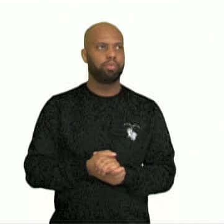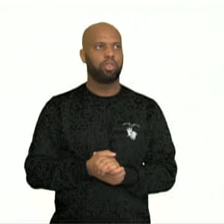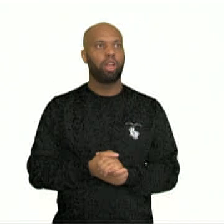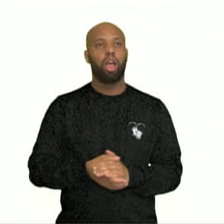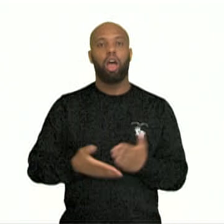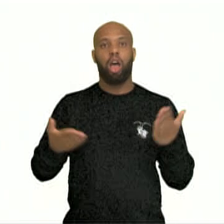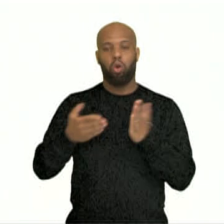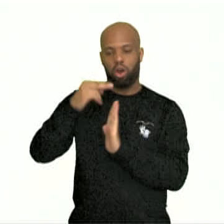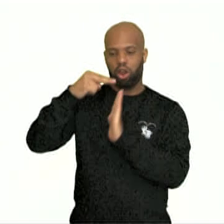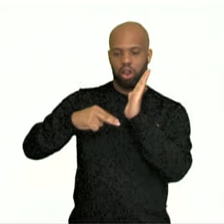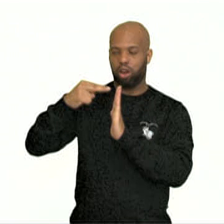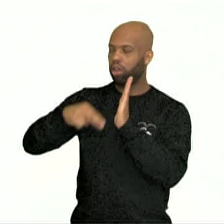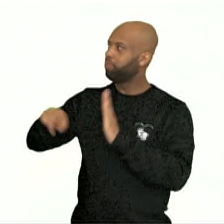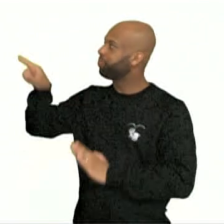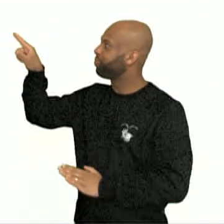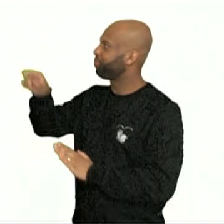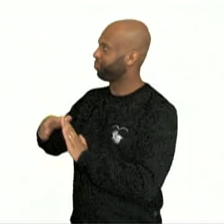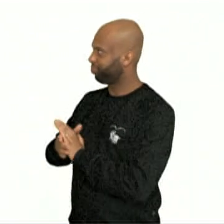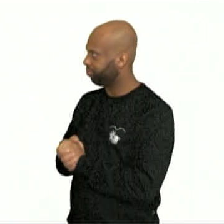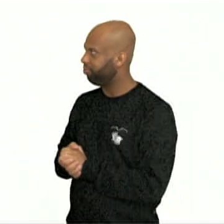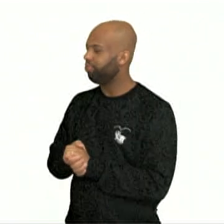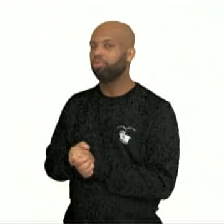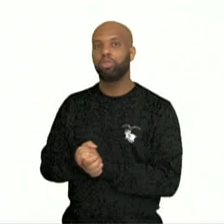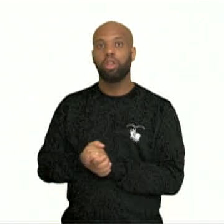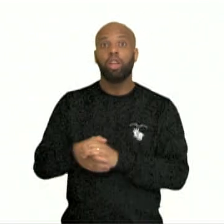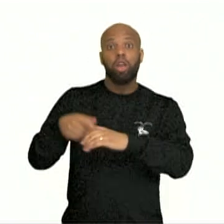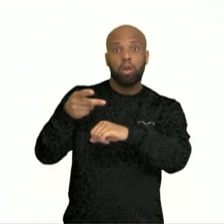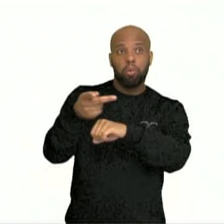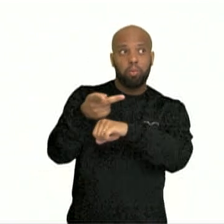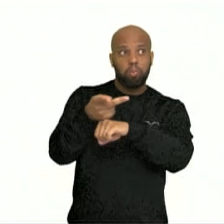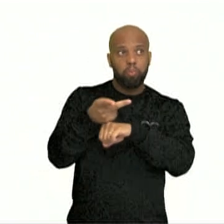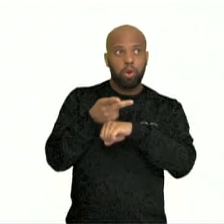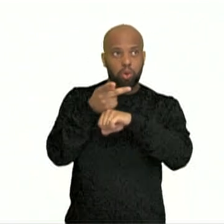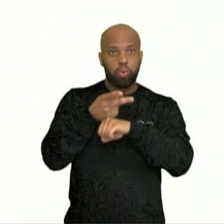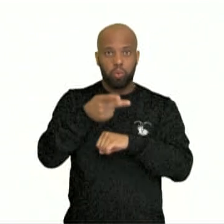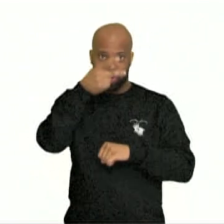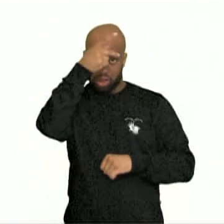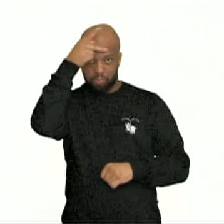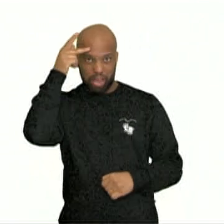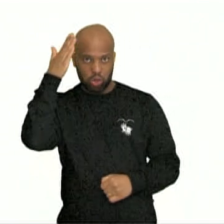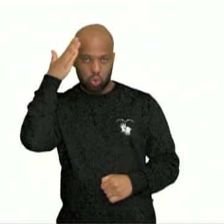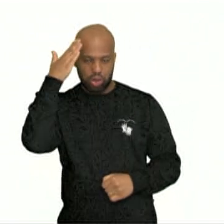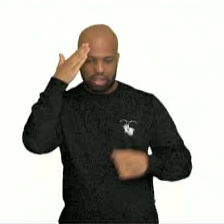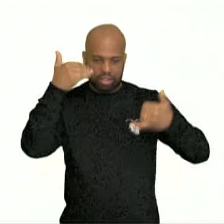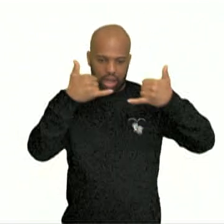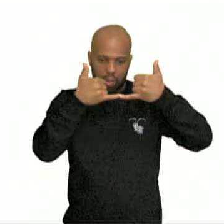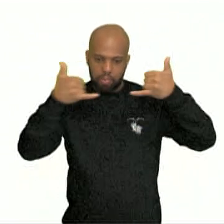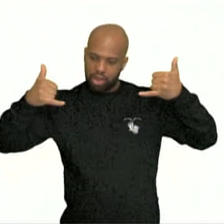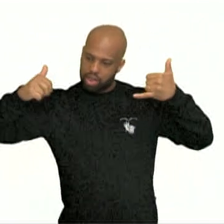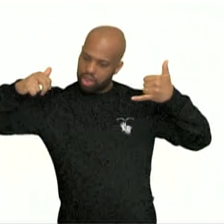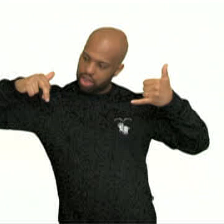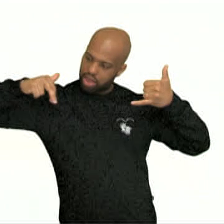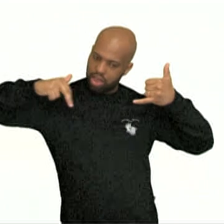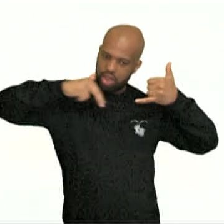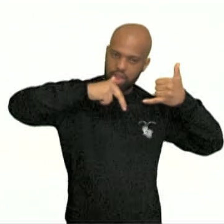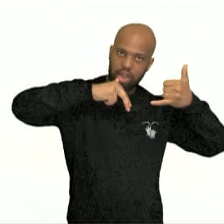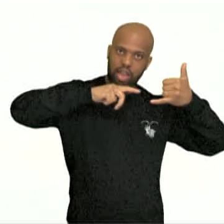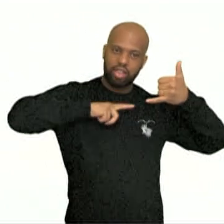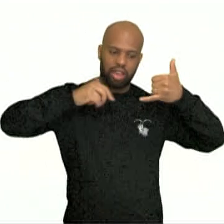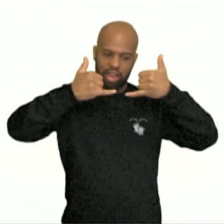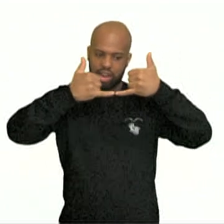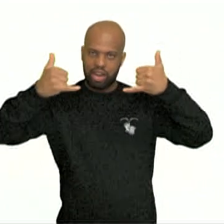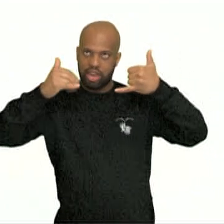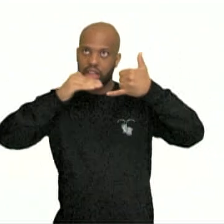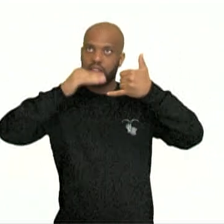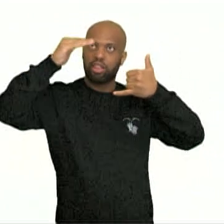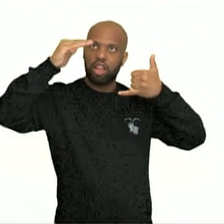Observe então aqui a nossa leitura. Procura-se um equilibrista que saiba que caminhar na linha que divide a noite do dia,